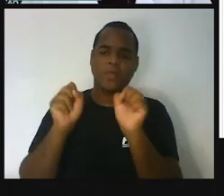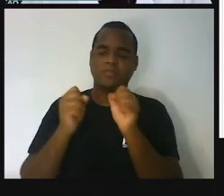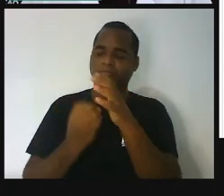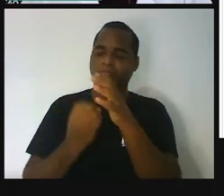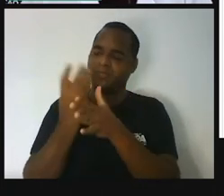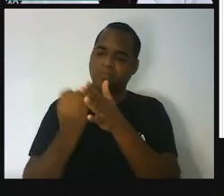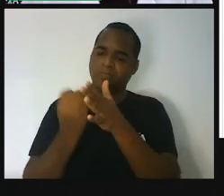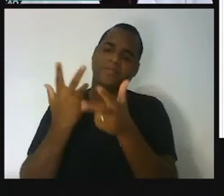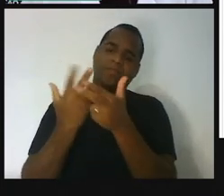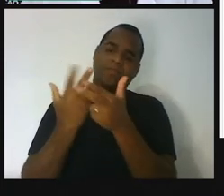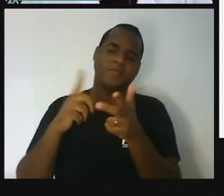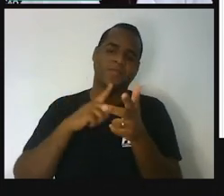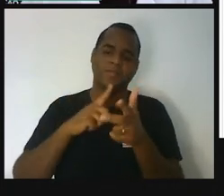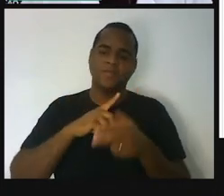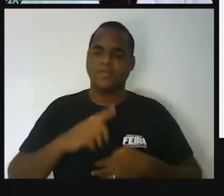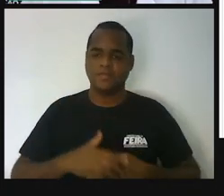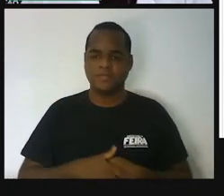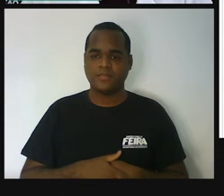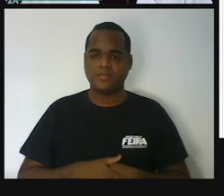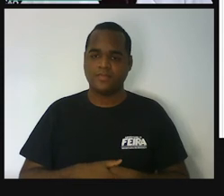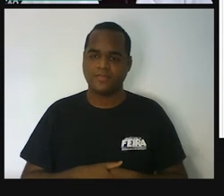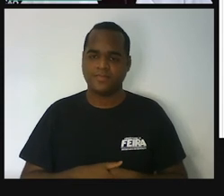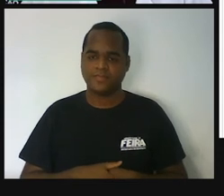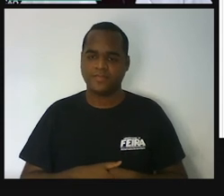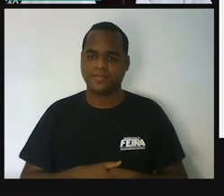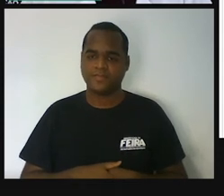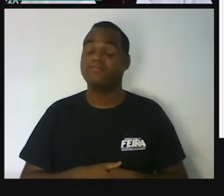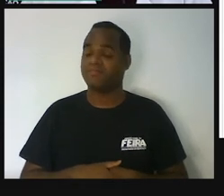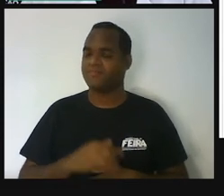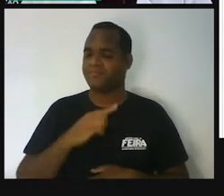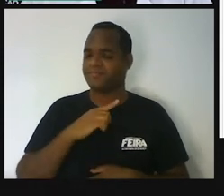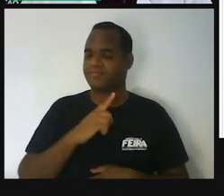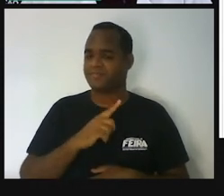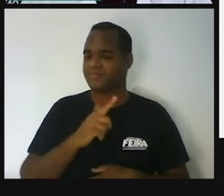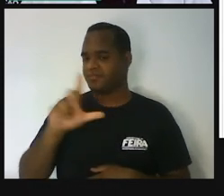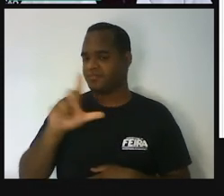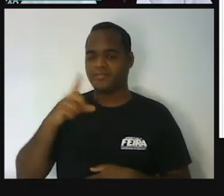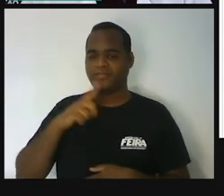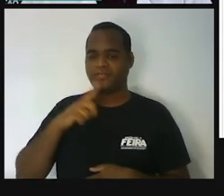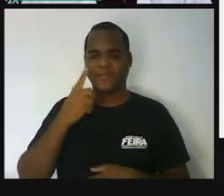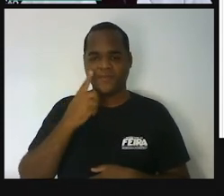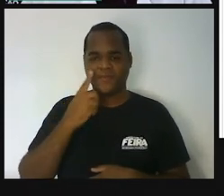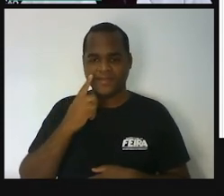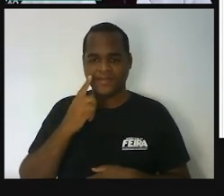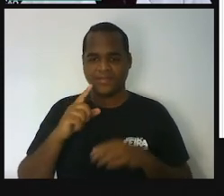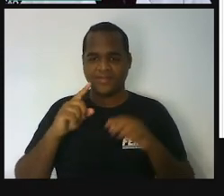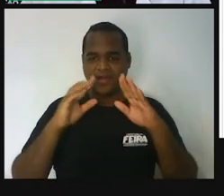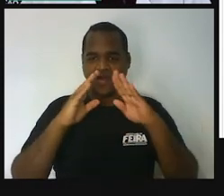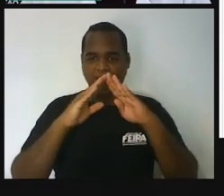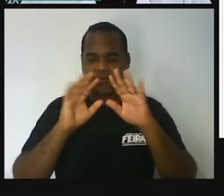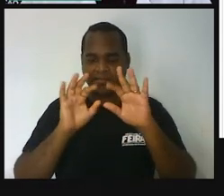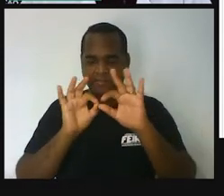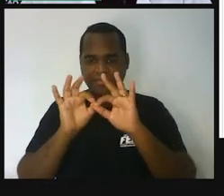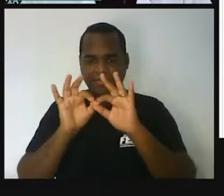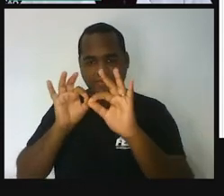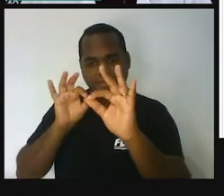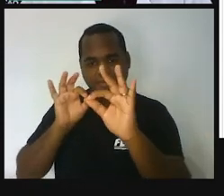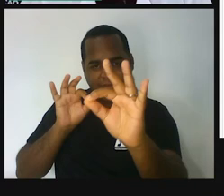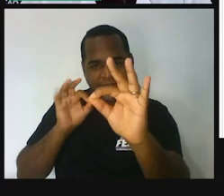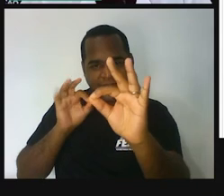aqui, né? Vou tentar só mais essa aqui, ó. Lá naquela casa, lá no fundo. Olha só.